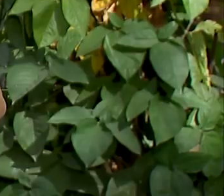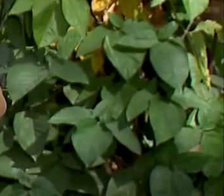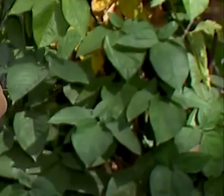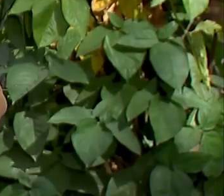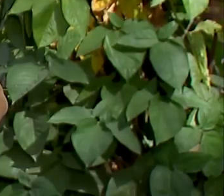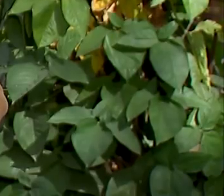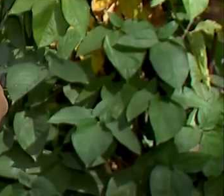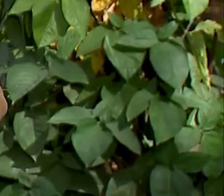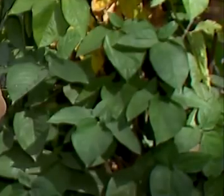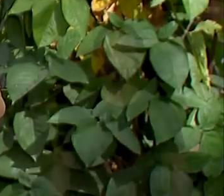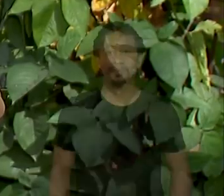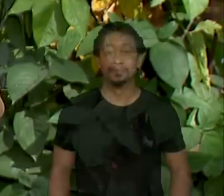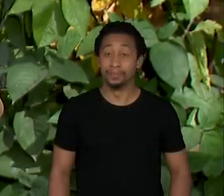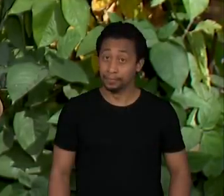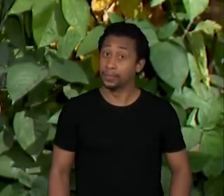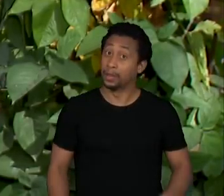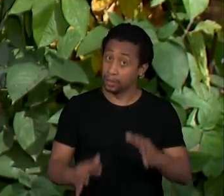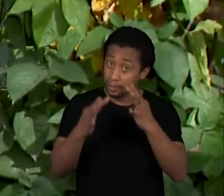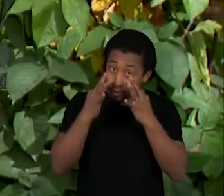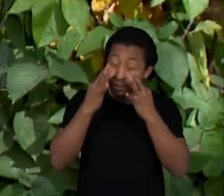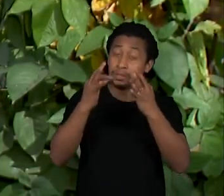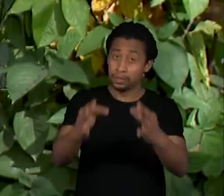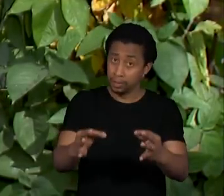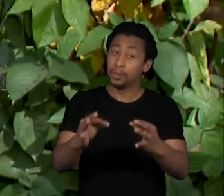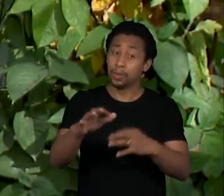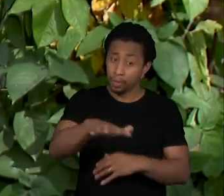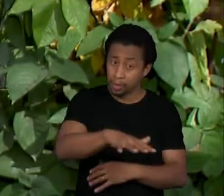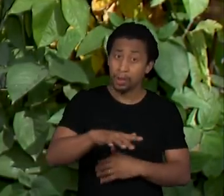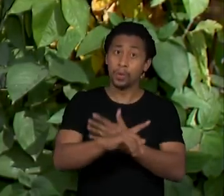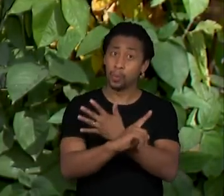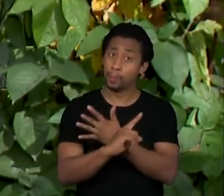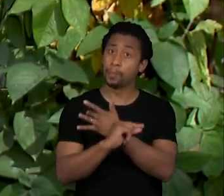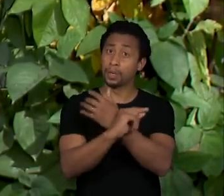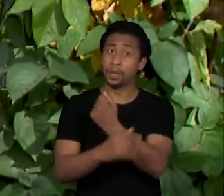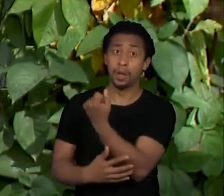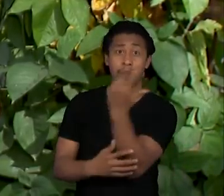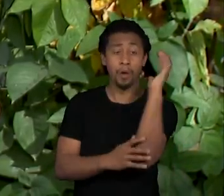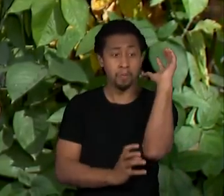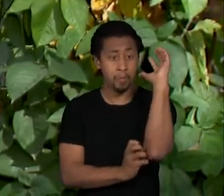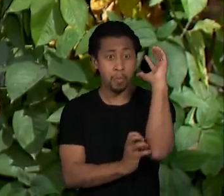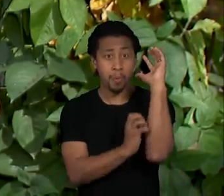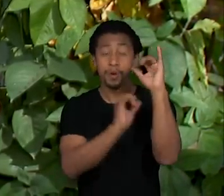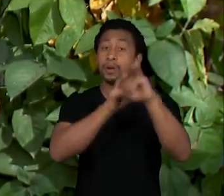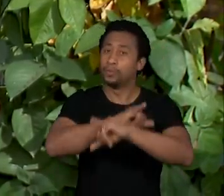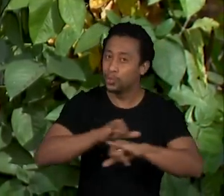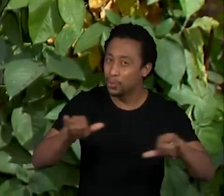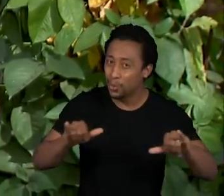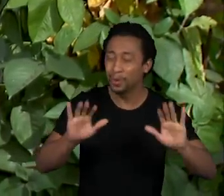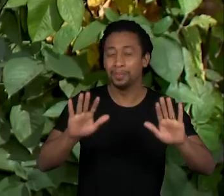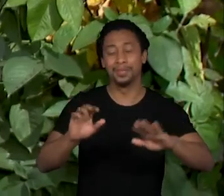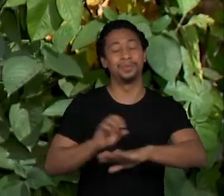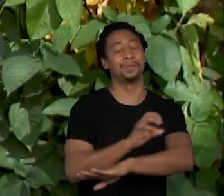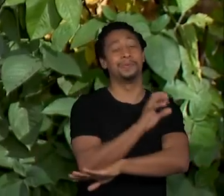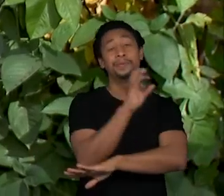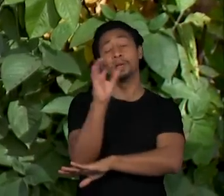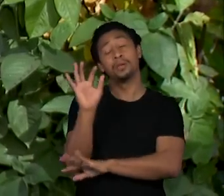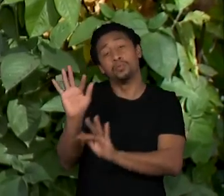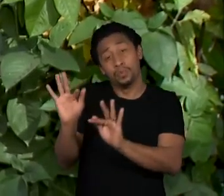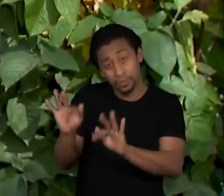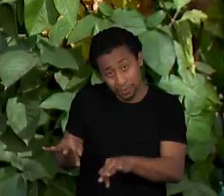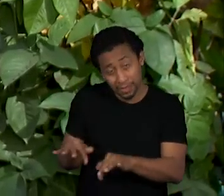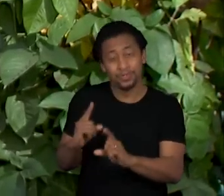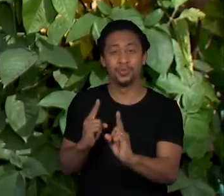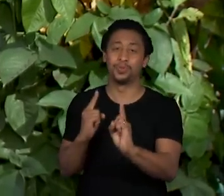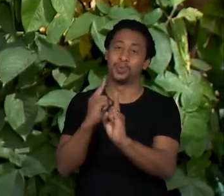E com o alerta de risco de cupinização do Pantanal, o Repórter Eco de hoje fica por aqui. A gente se